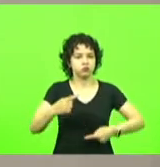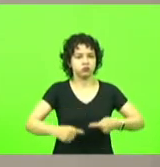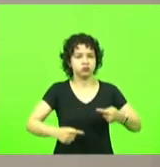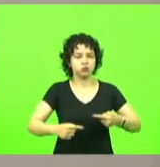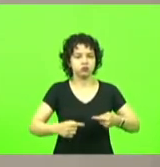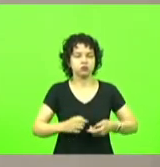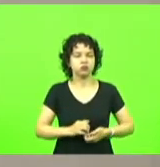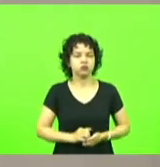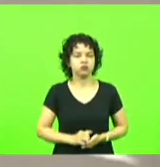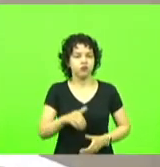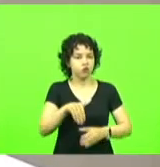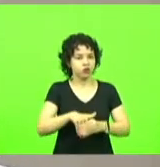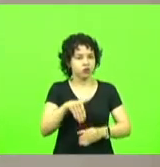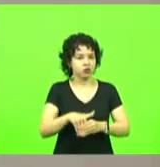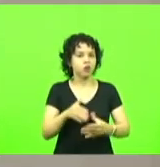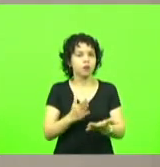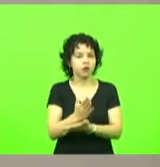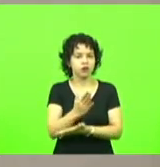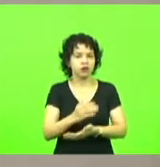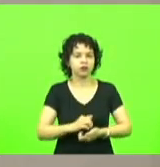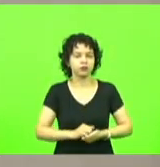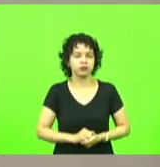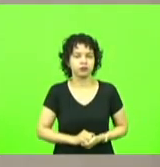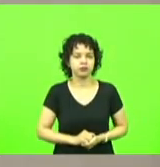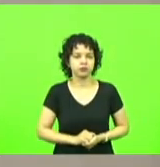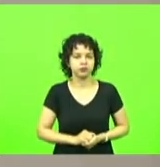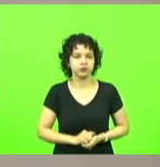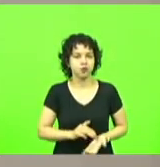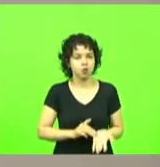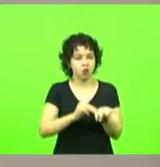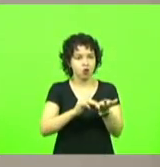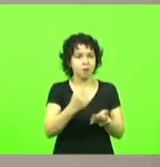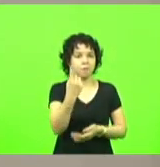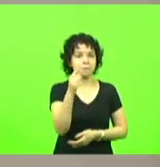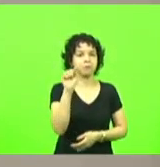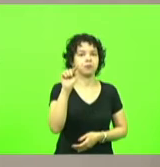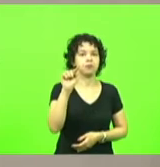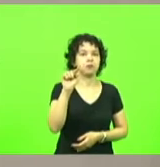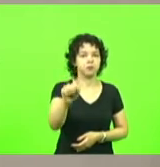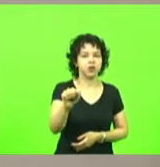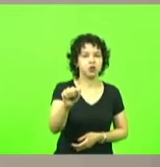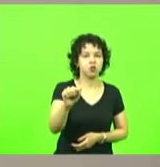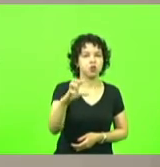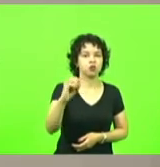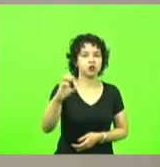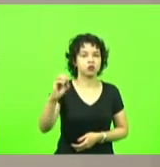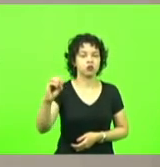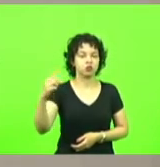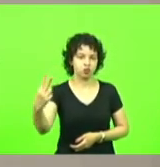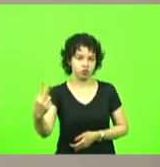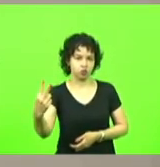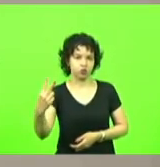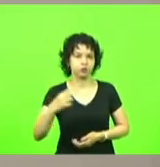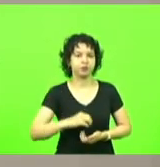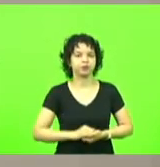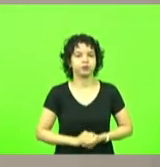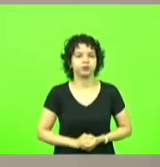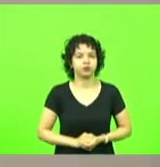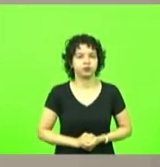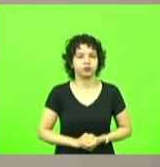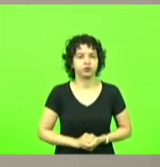queira discutir em votação aprovado moção 1002 deputado